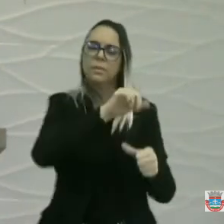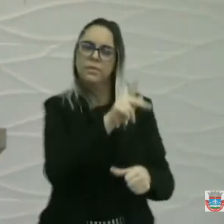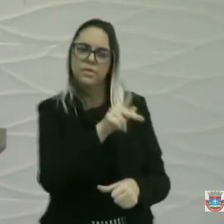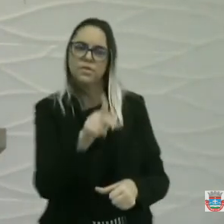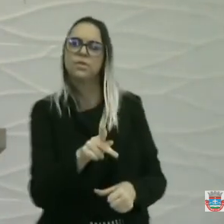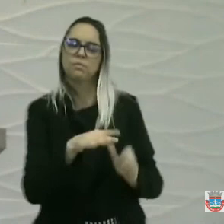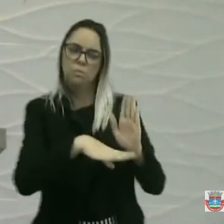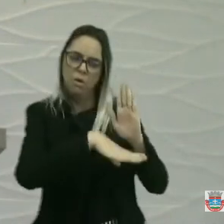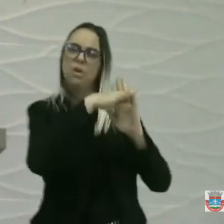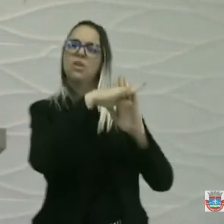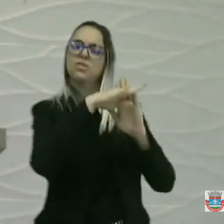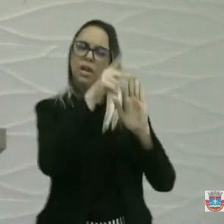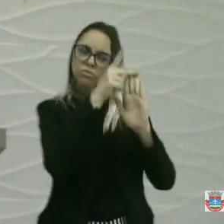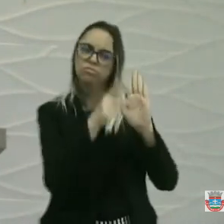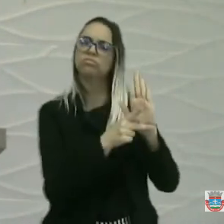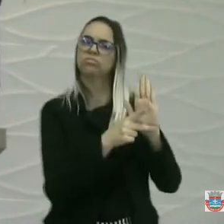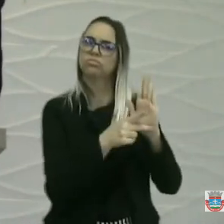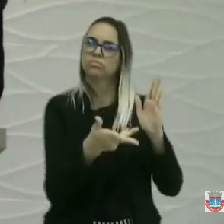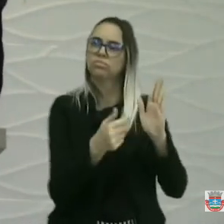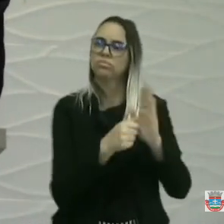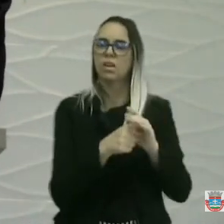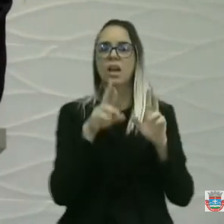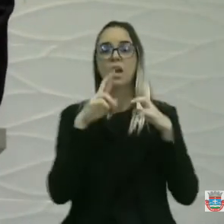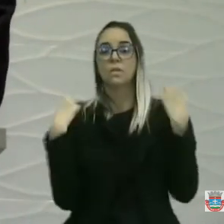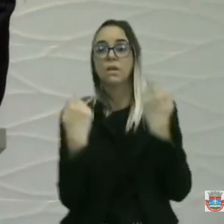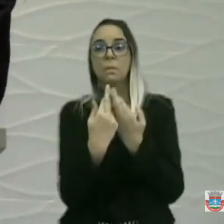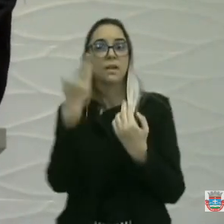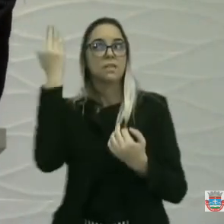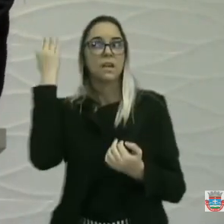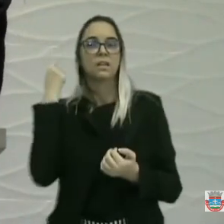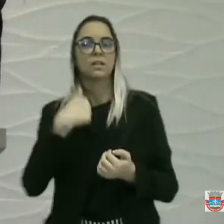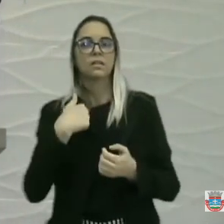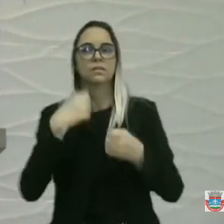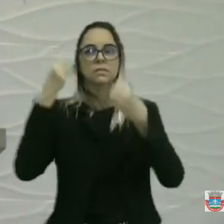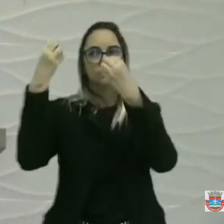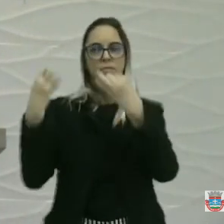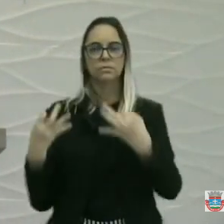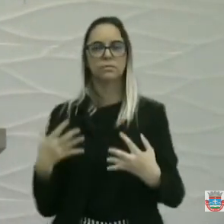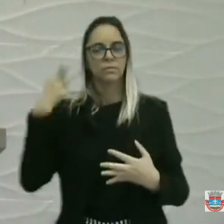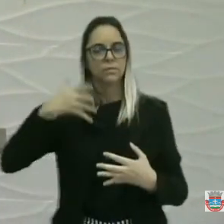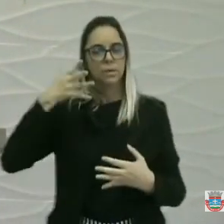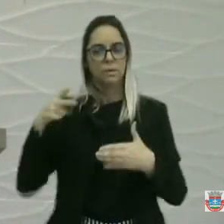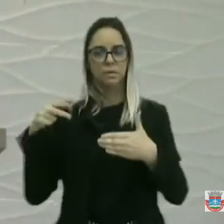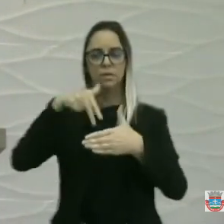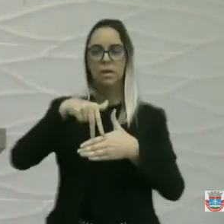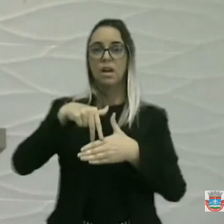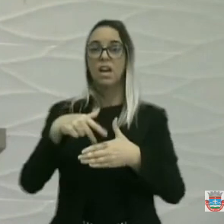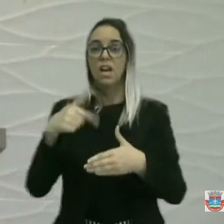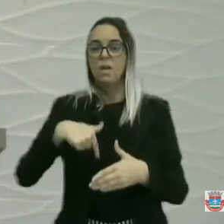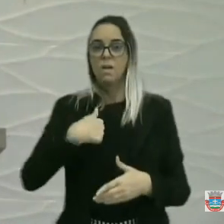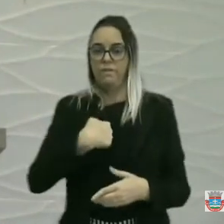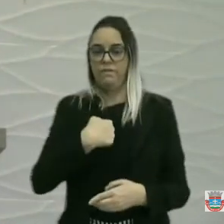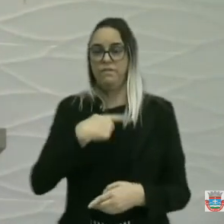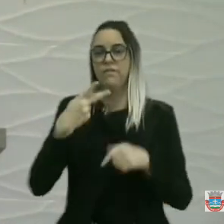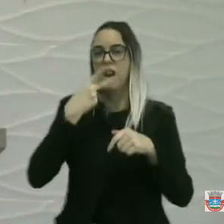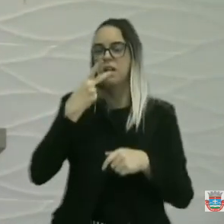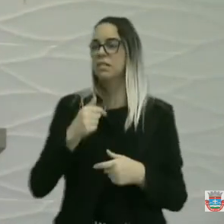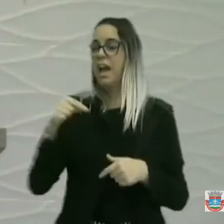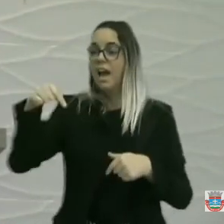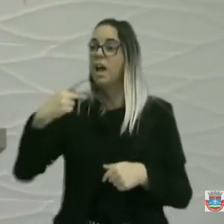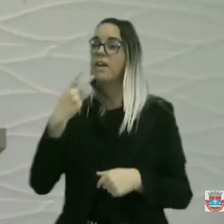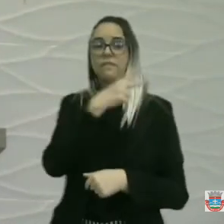Na reunião passada, diria, dizia aqui na tribuna, que vereador dizia falar do que faz, do que fez pelo povo,